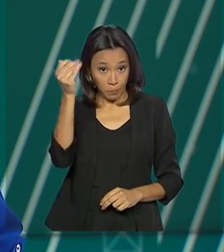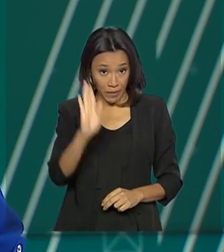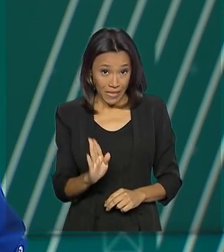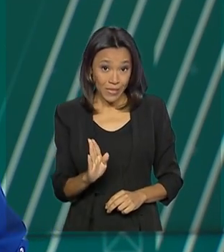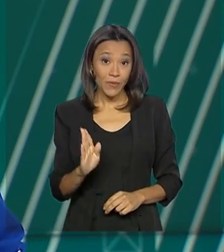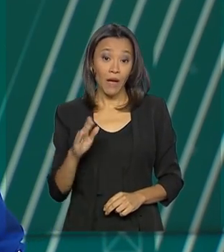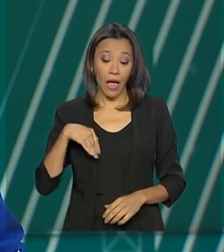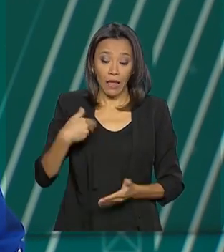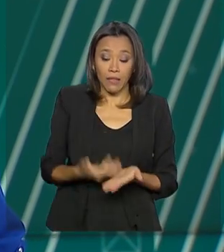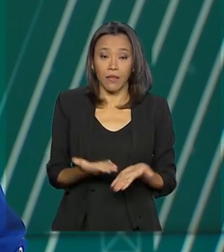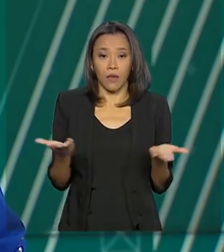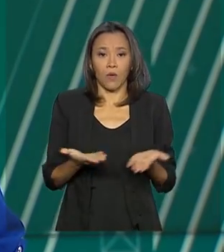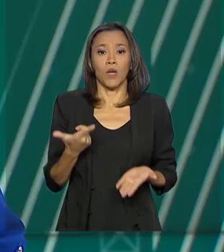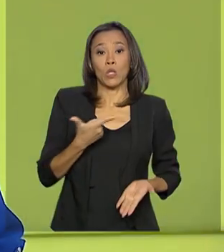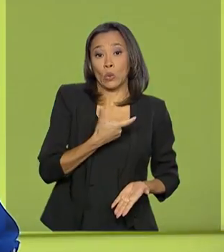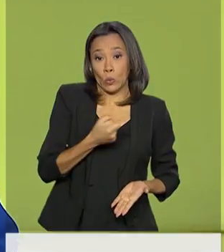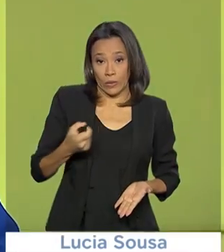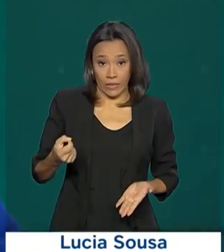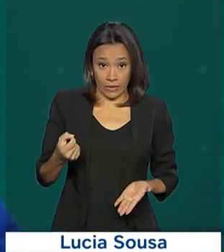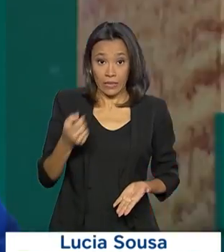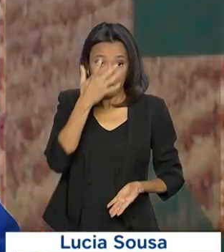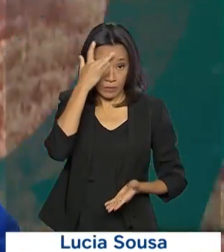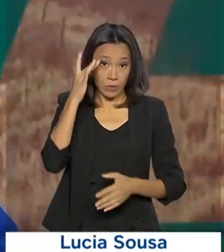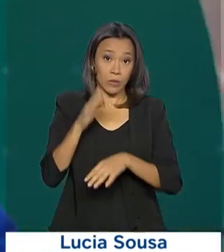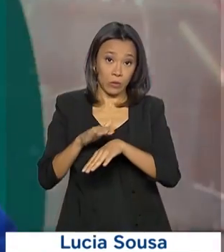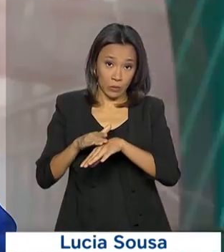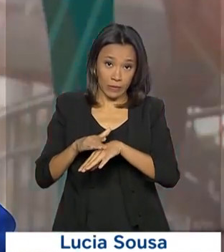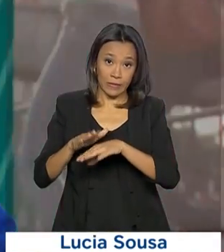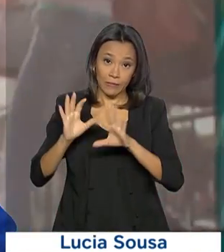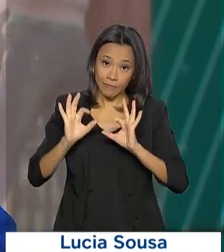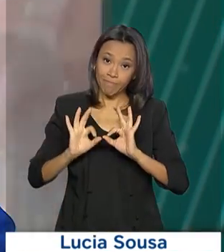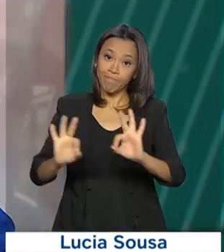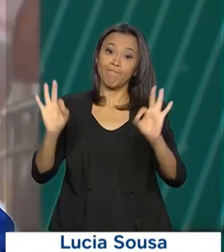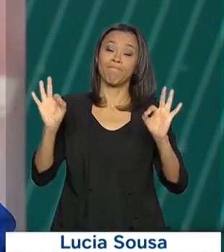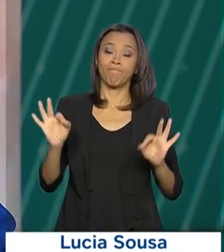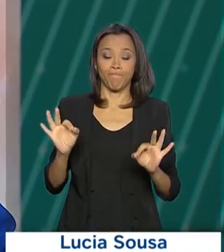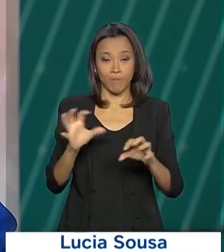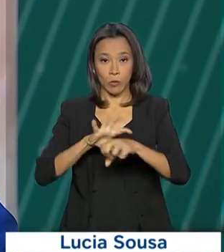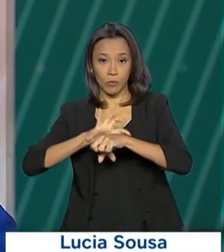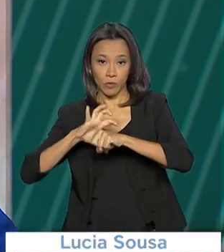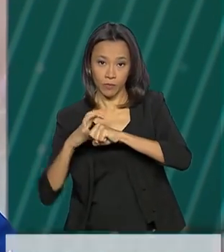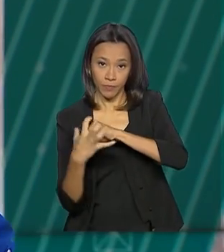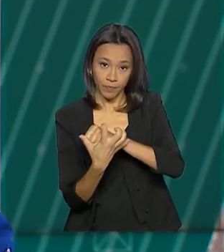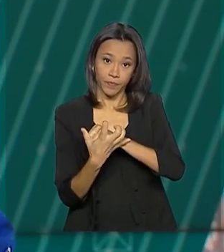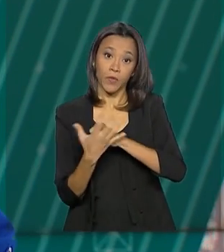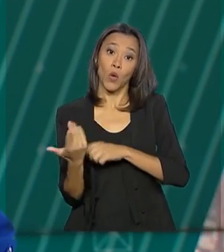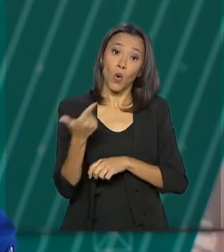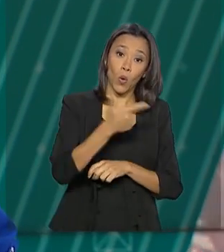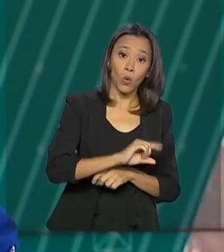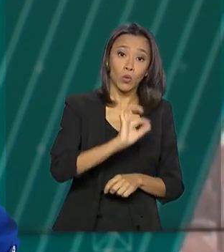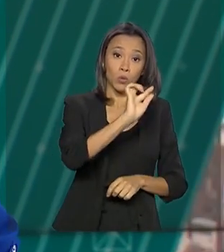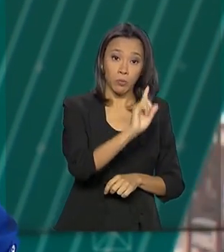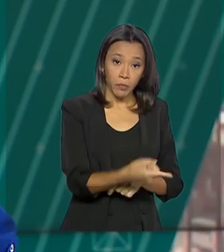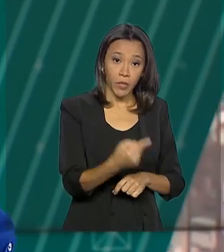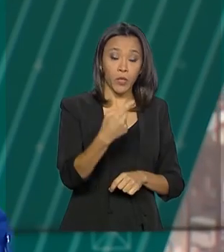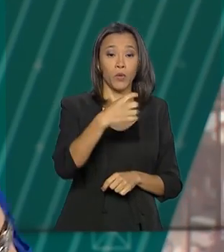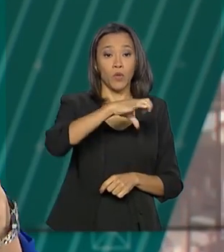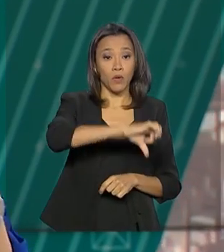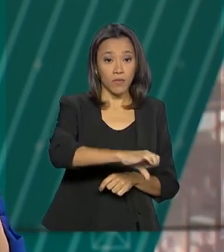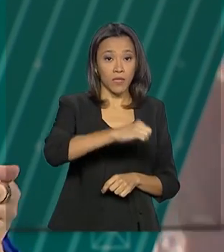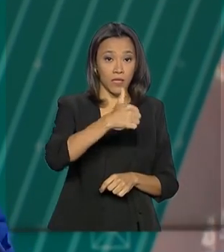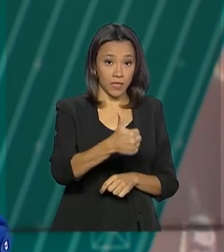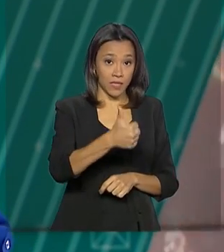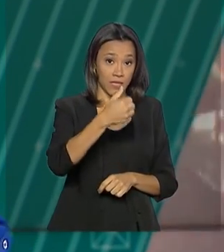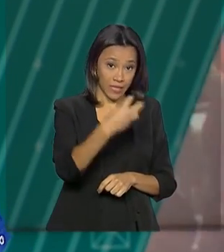Brasil tem até agora 200 casos confirmados do novo coronavírus. Outros 1.913 casos